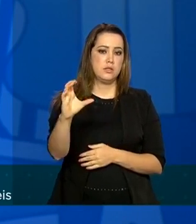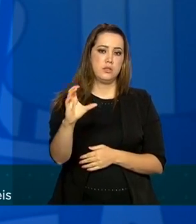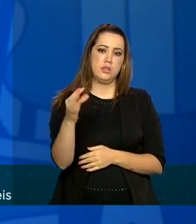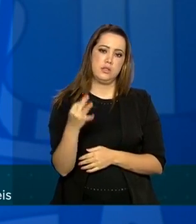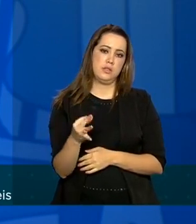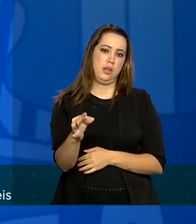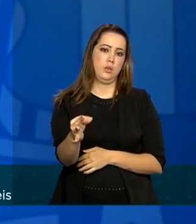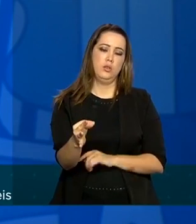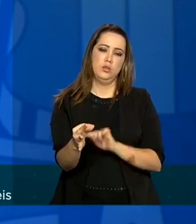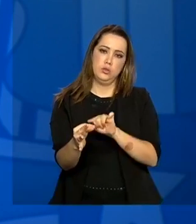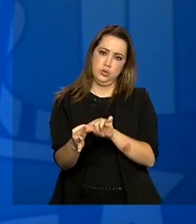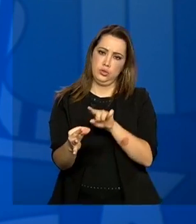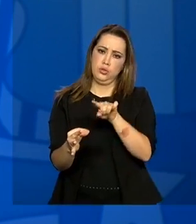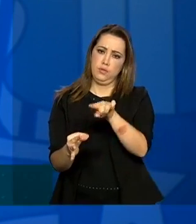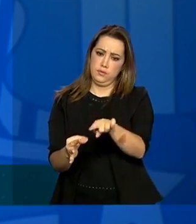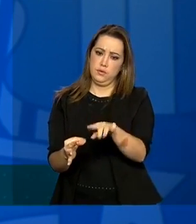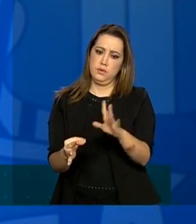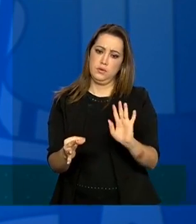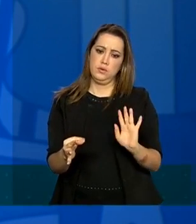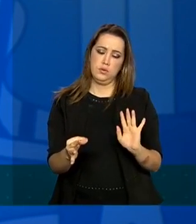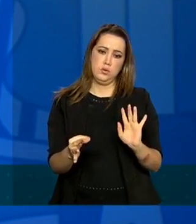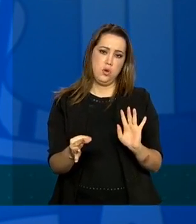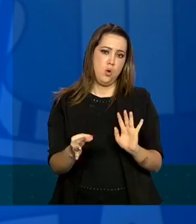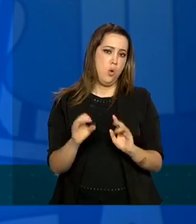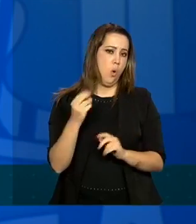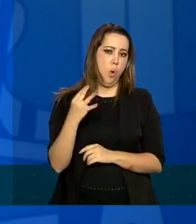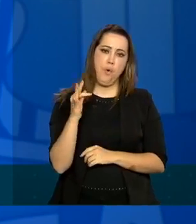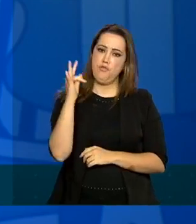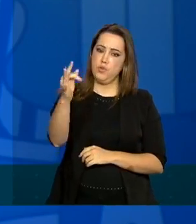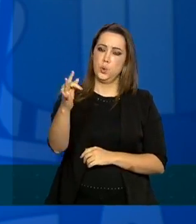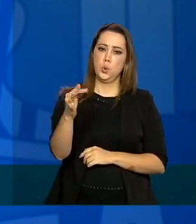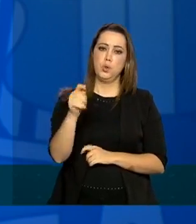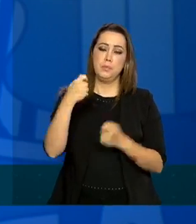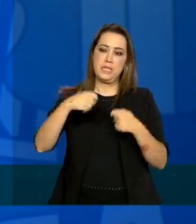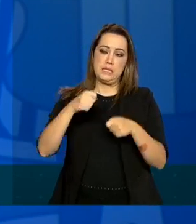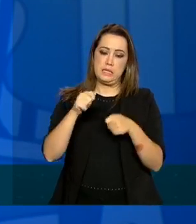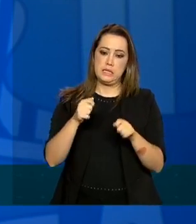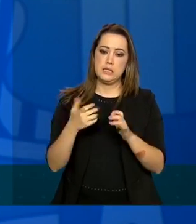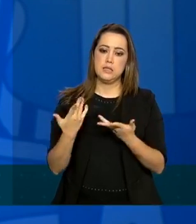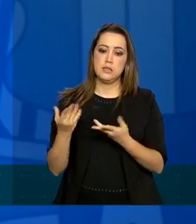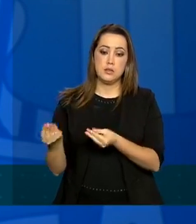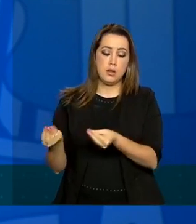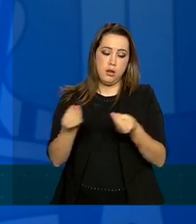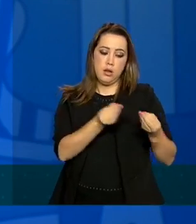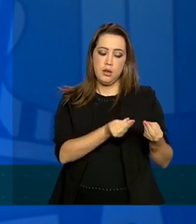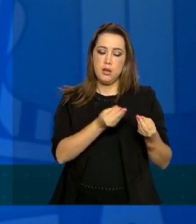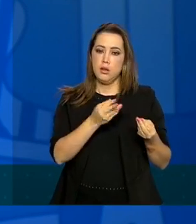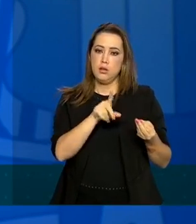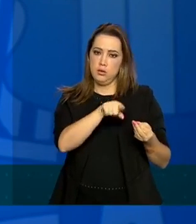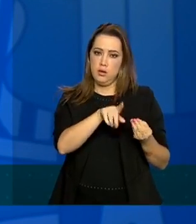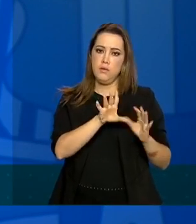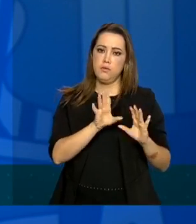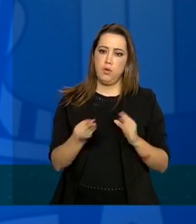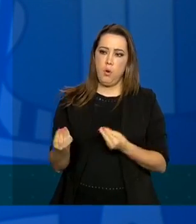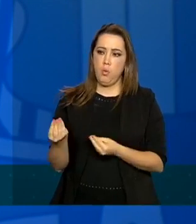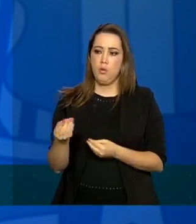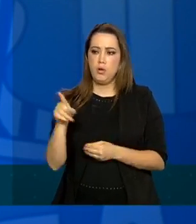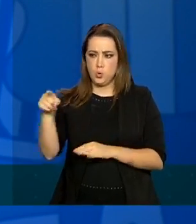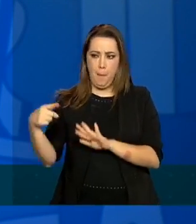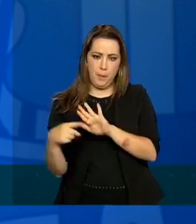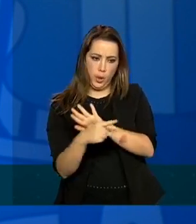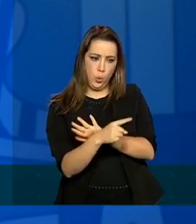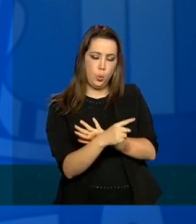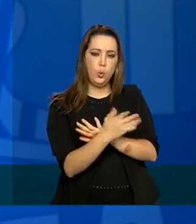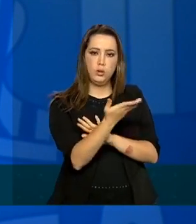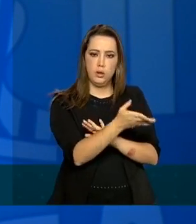eu acho que você o futuro secretário eu acho que você tem que direcionar vou direcionar isso para assessoria de comunicação que